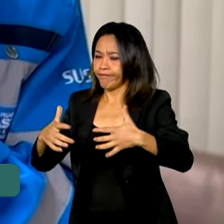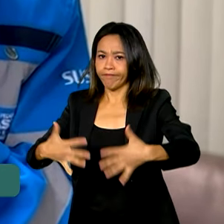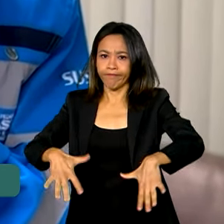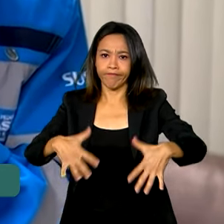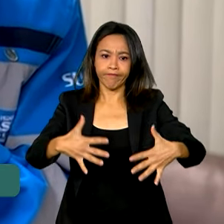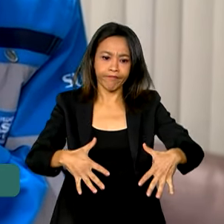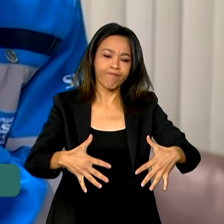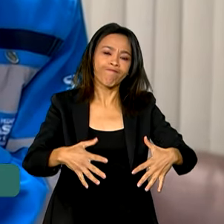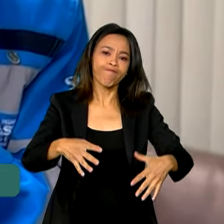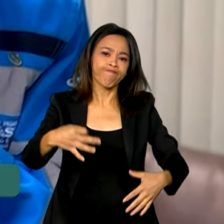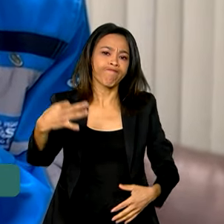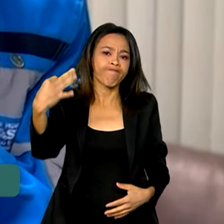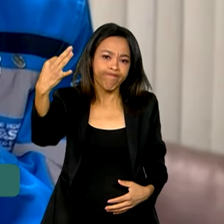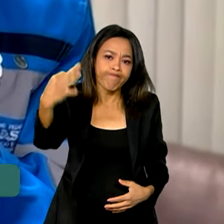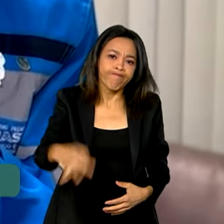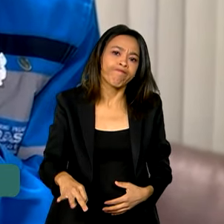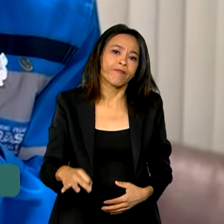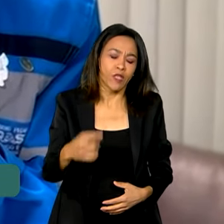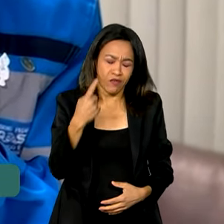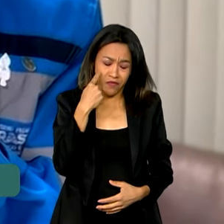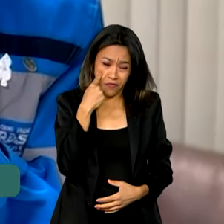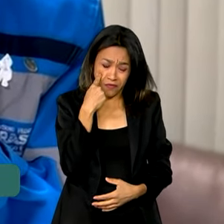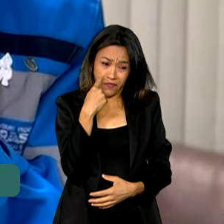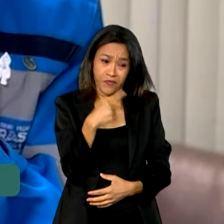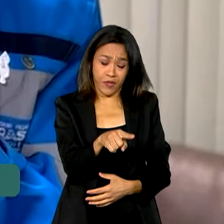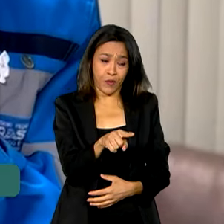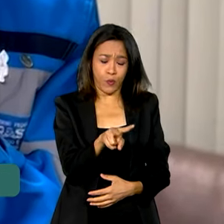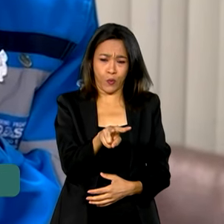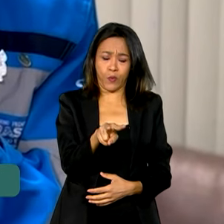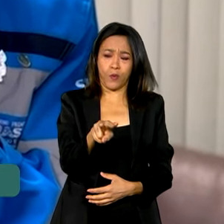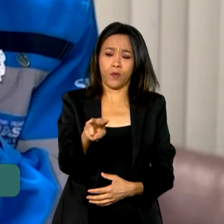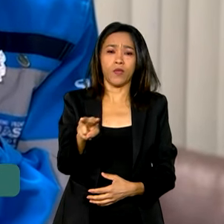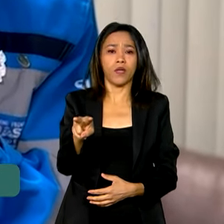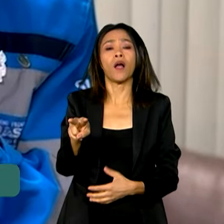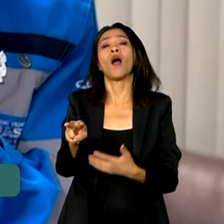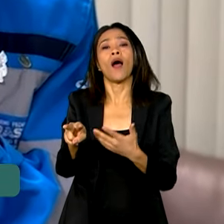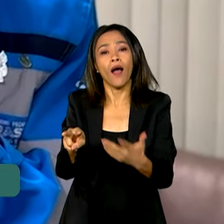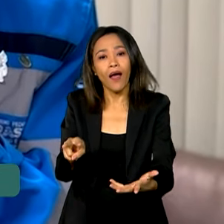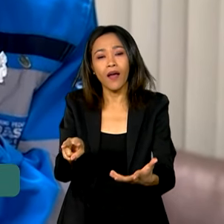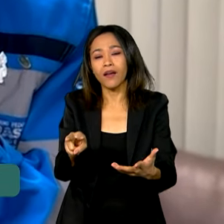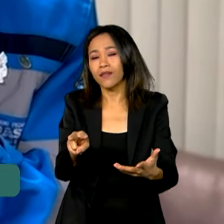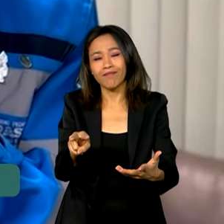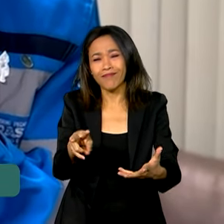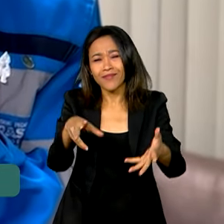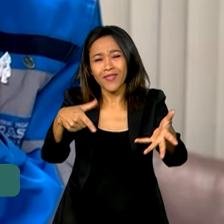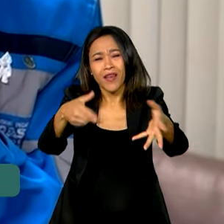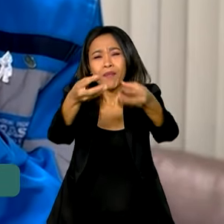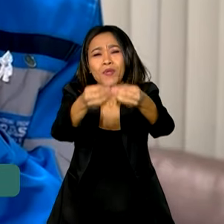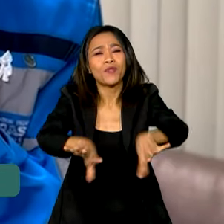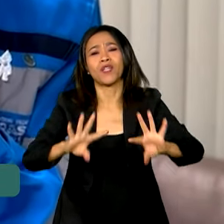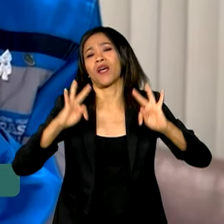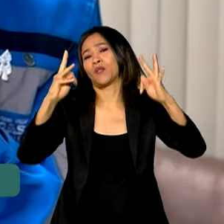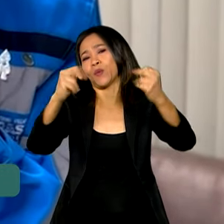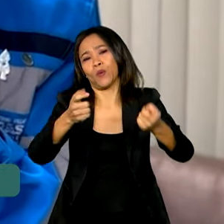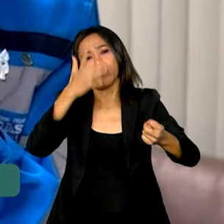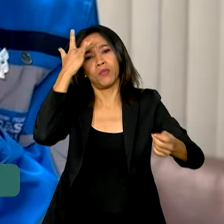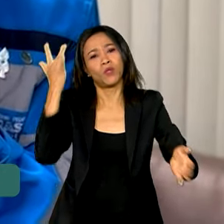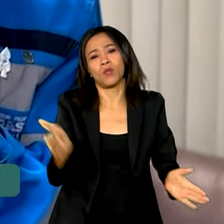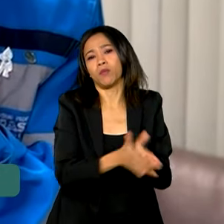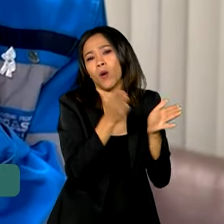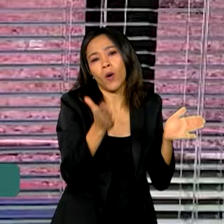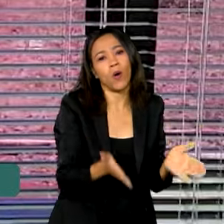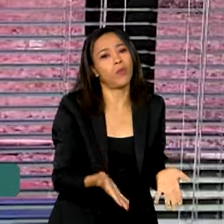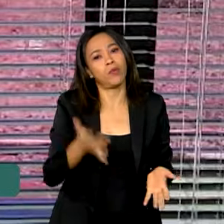E realmente, o que nós vimos ali é que a tragédia, ela atinge a todos, ao rico, ao pobre, ela não tem